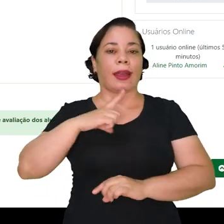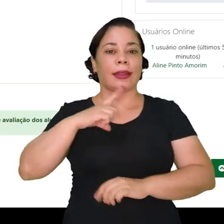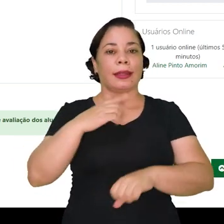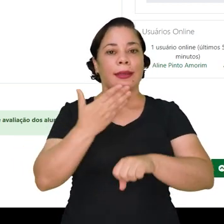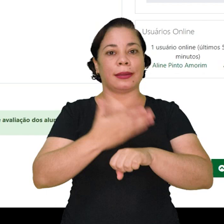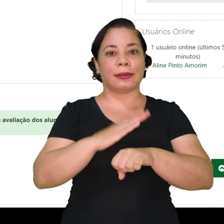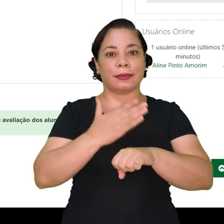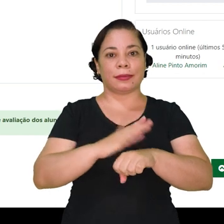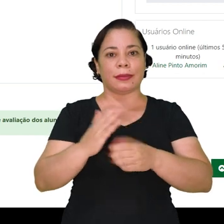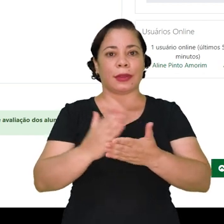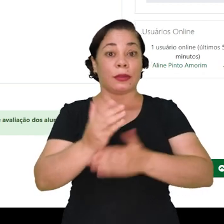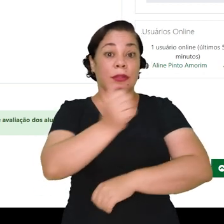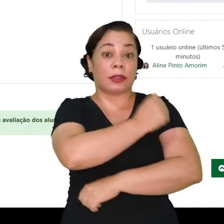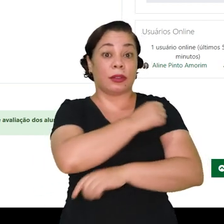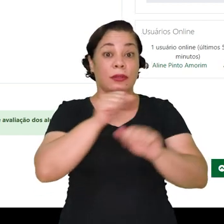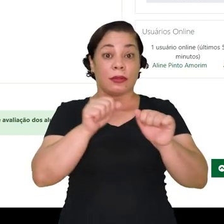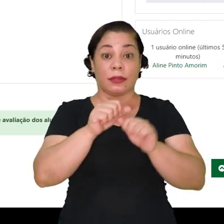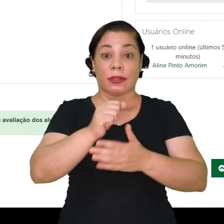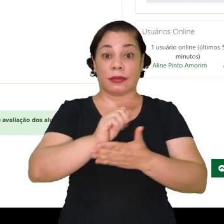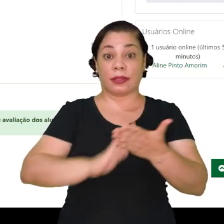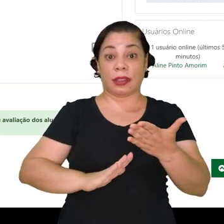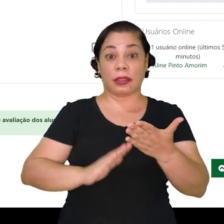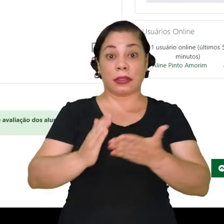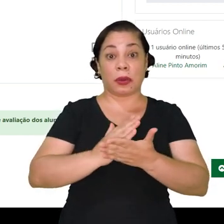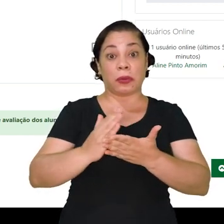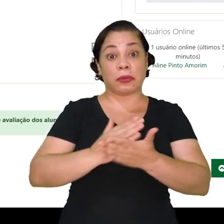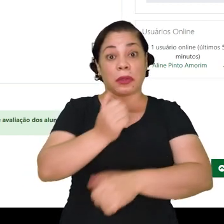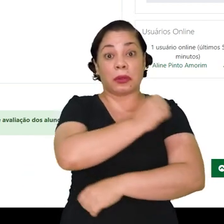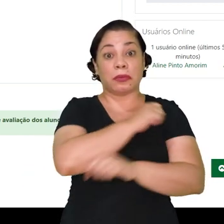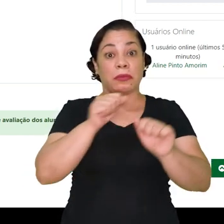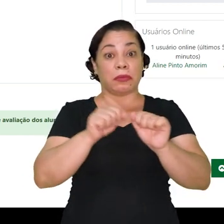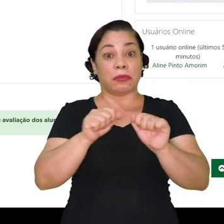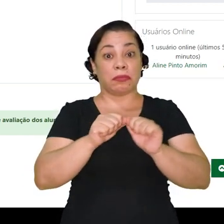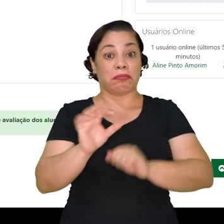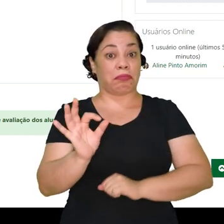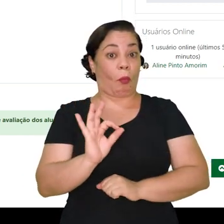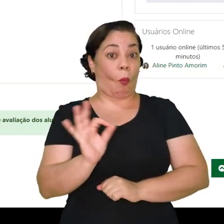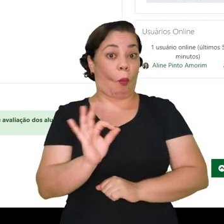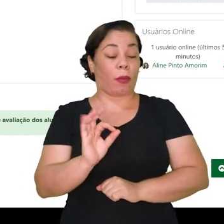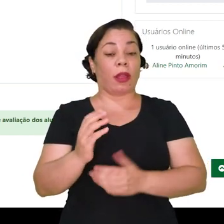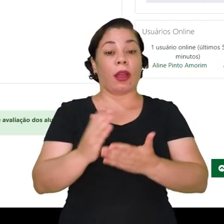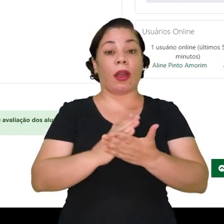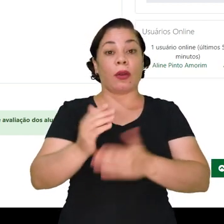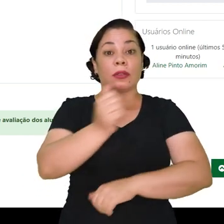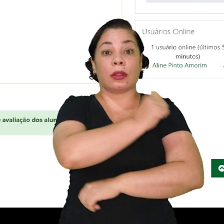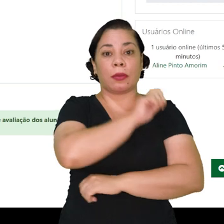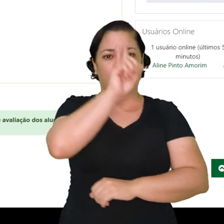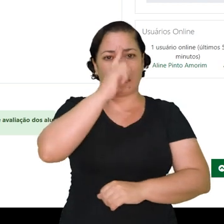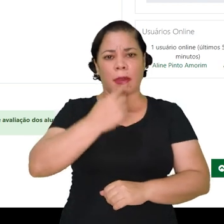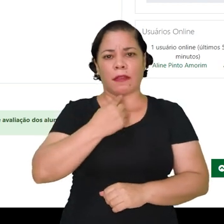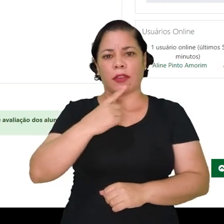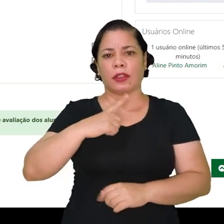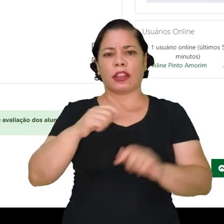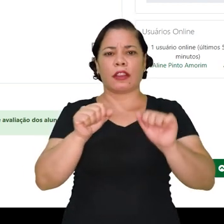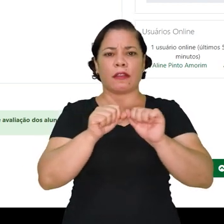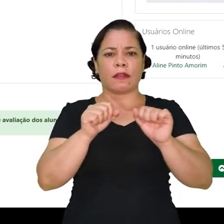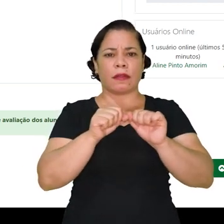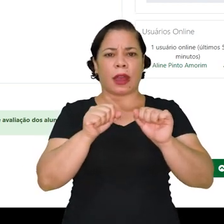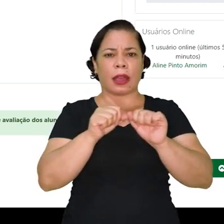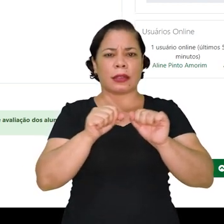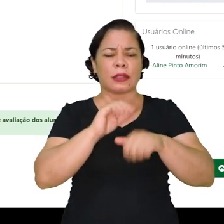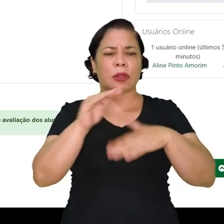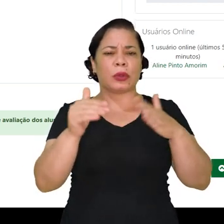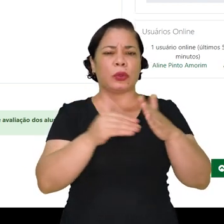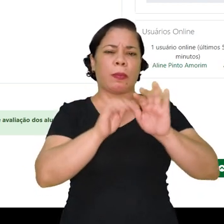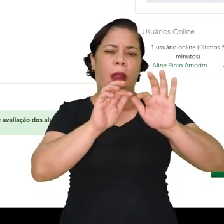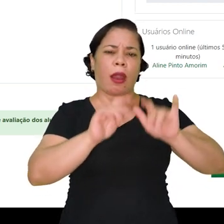tem na sua prática. Alguns alunos fazem as atividades, outros não fazem. Alguns alunos possuem um perfil de fazer